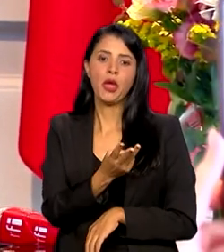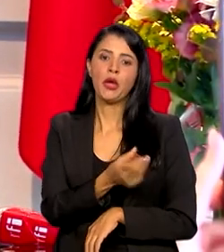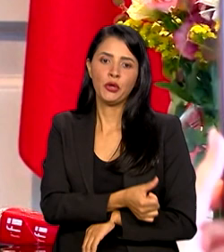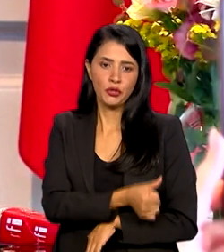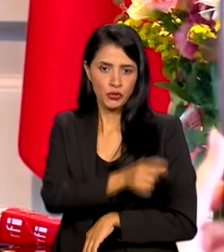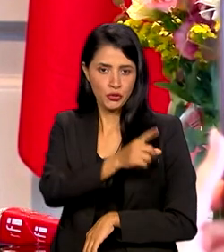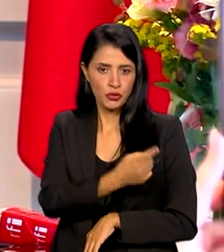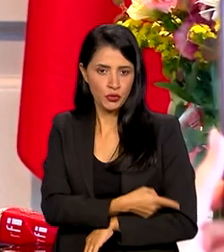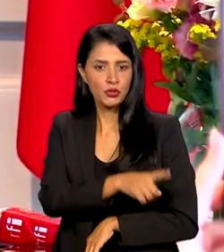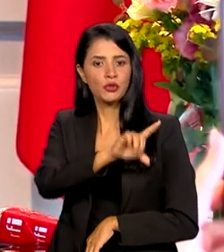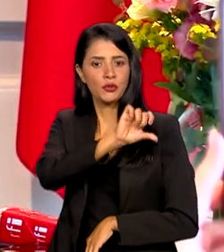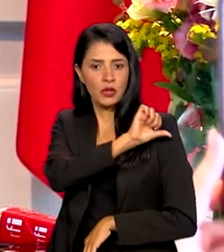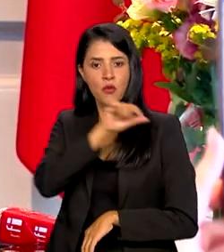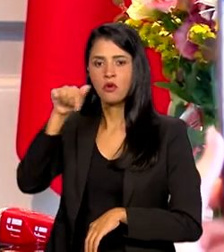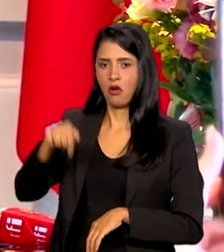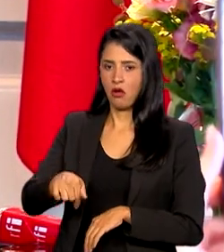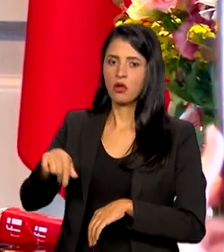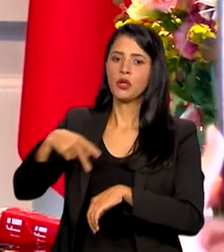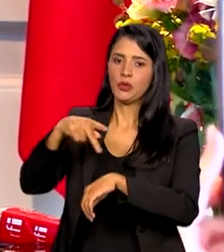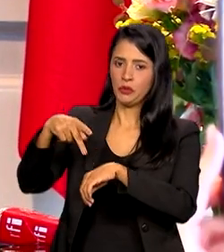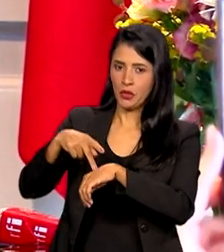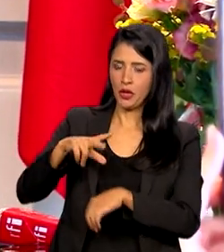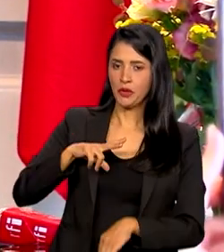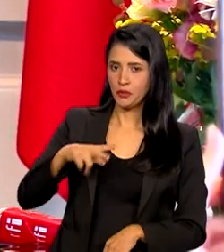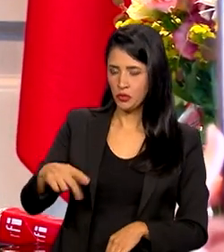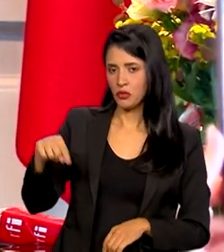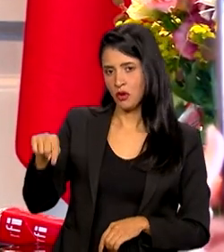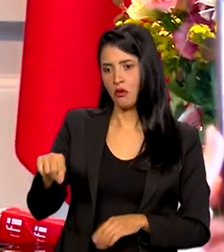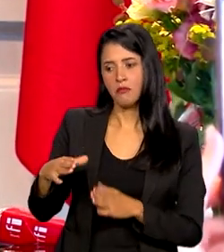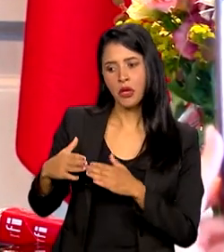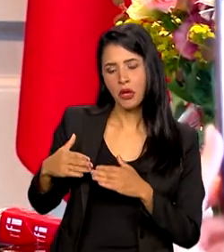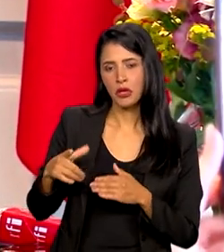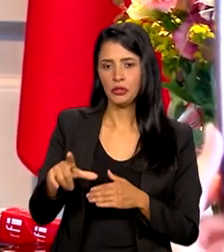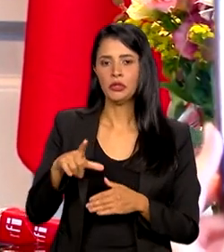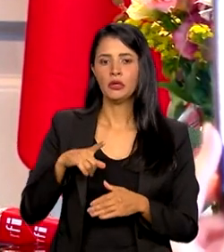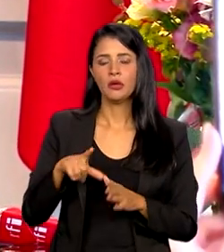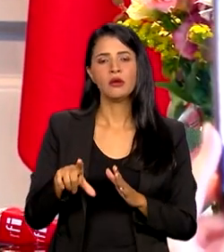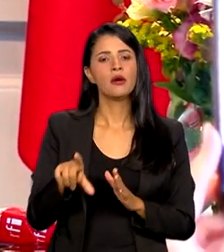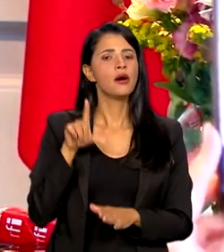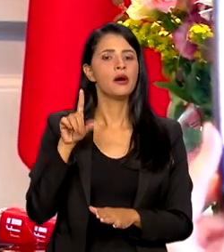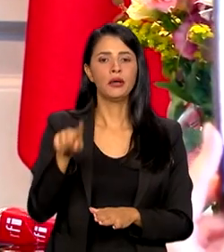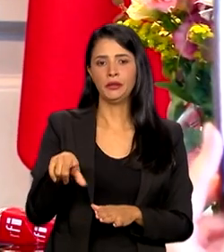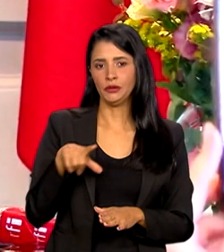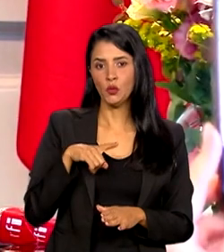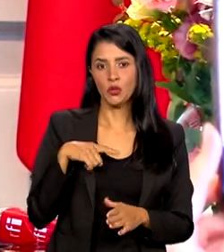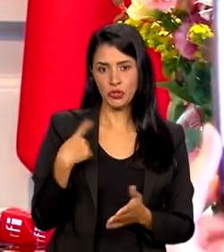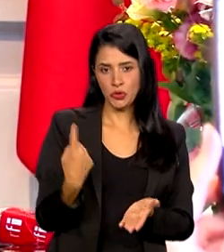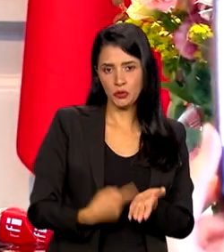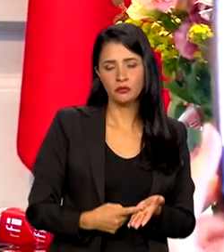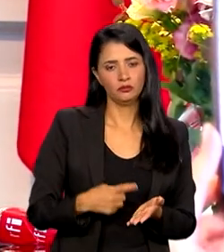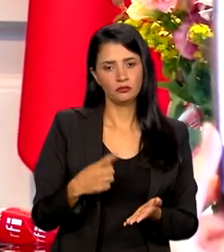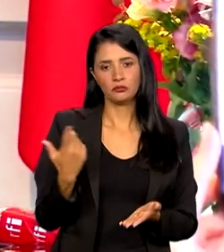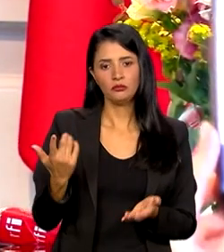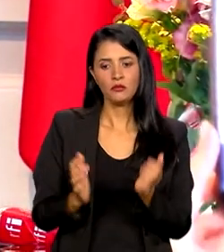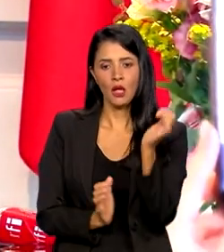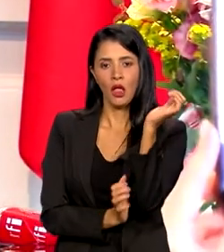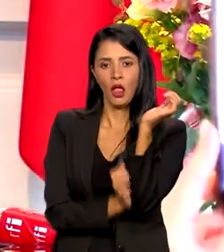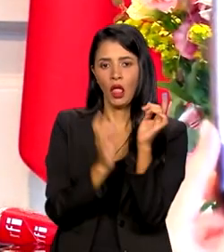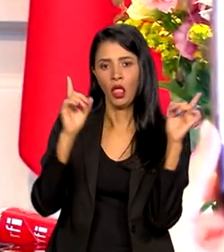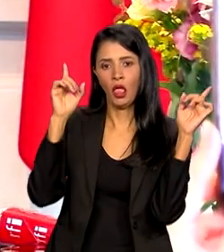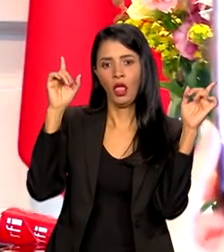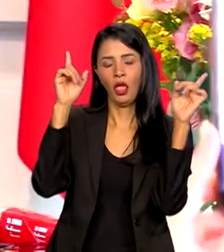aqui em Portugal. E isso havia... com esse acordo vai desburocratizar, vai